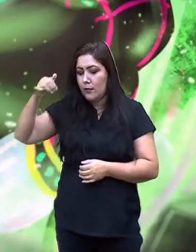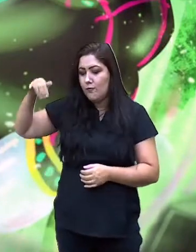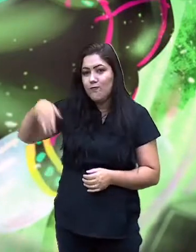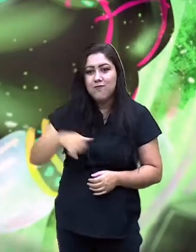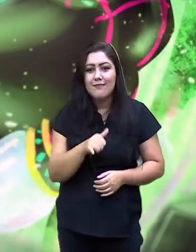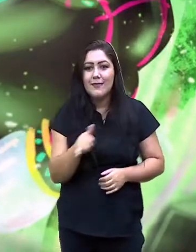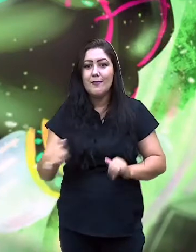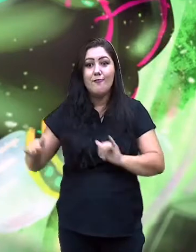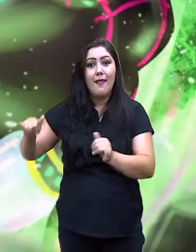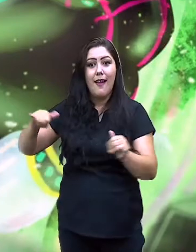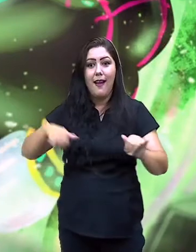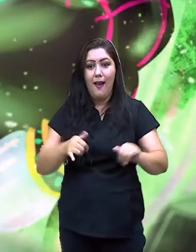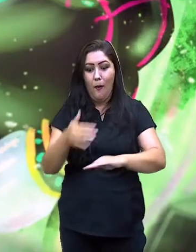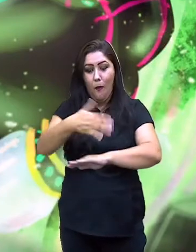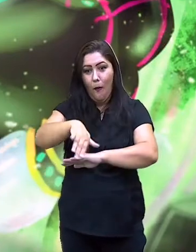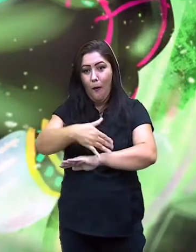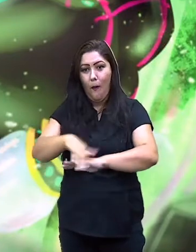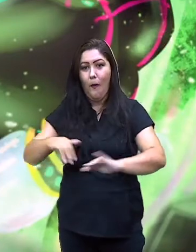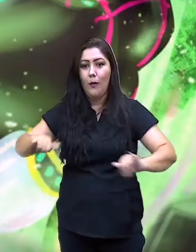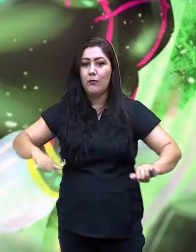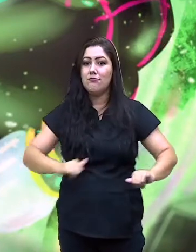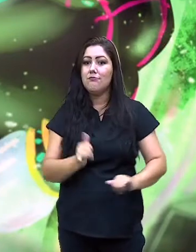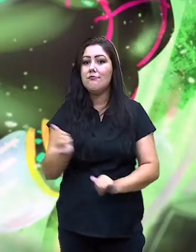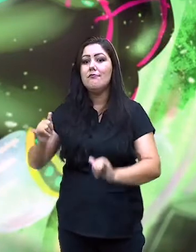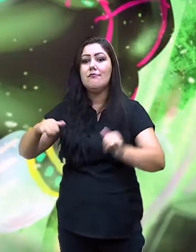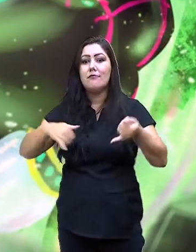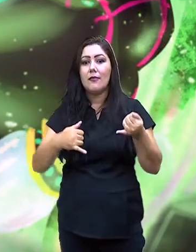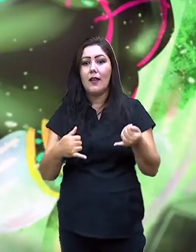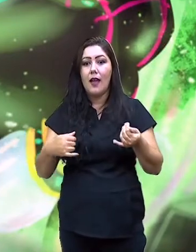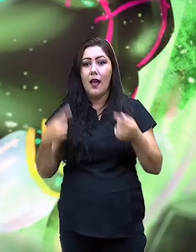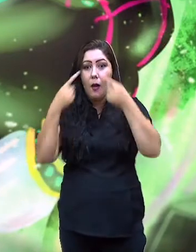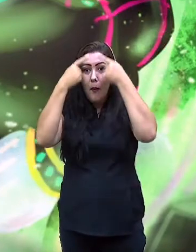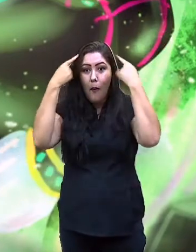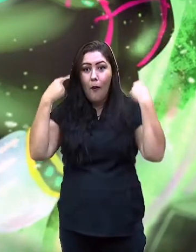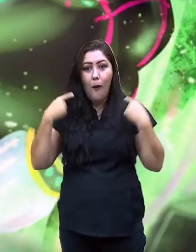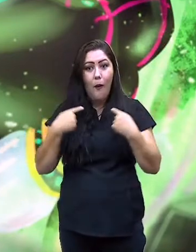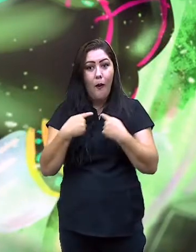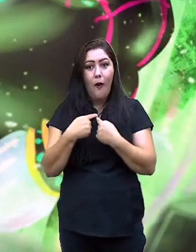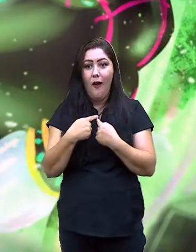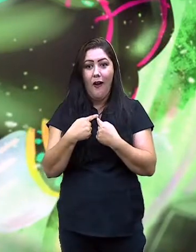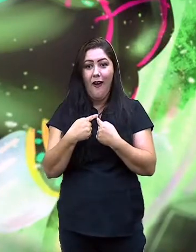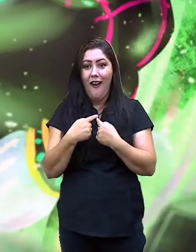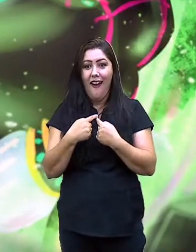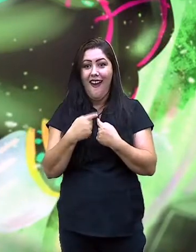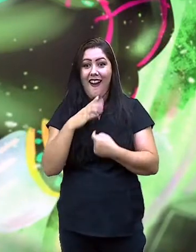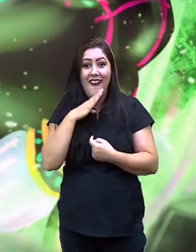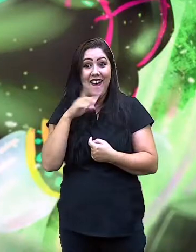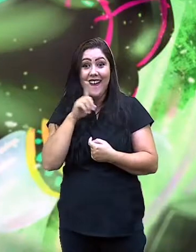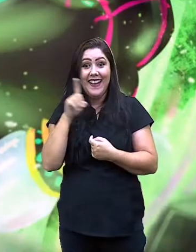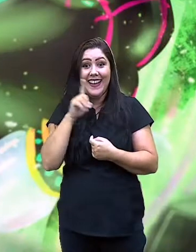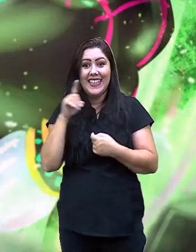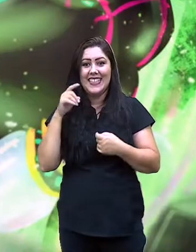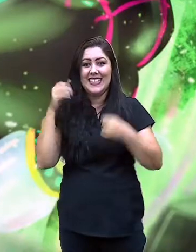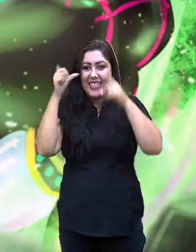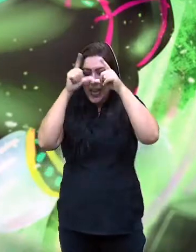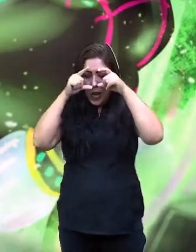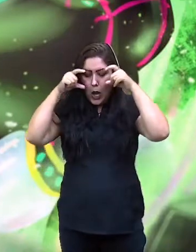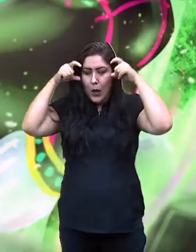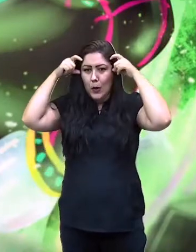só que aqui no rosto não se reconhece as pessoas elas usam máscaras para não ser